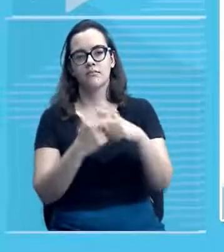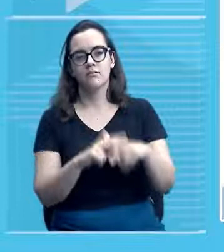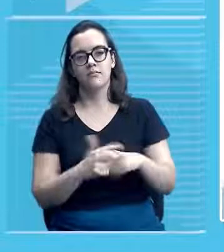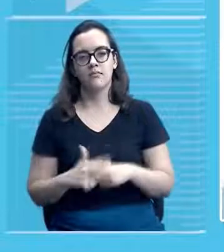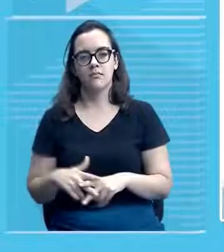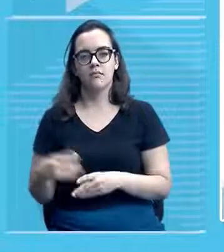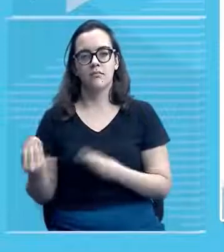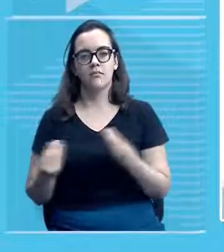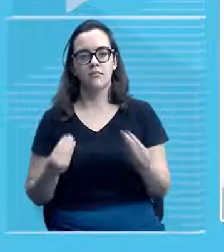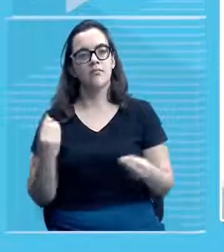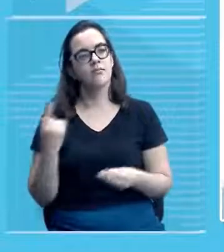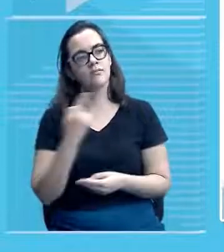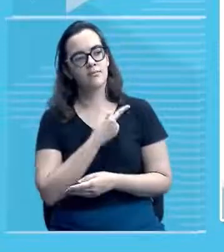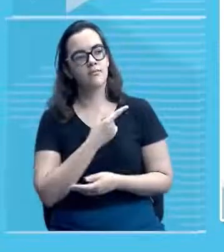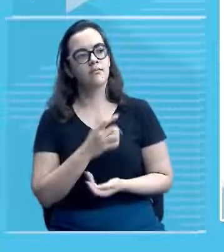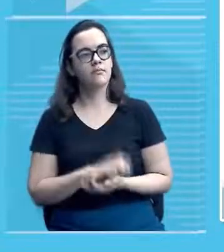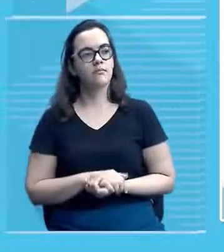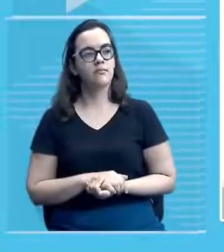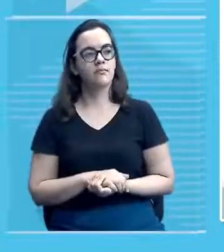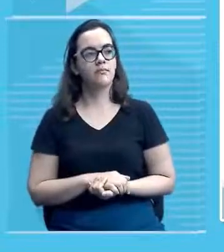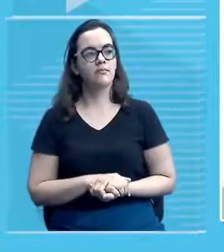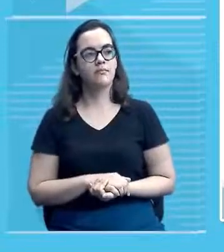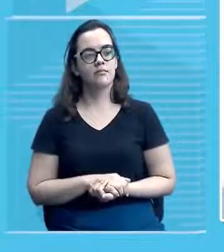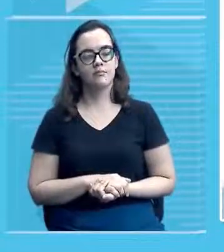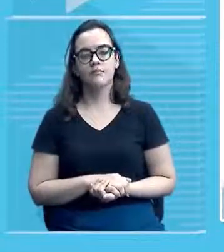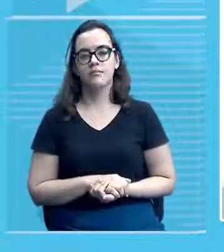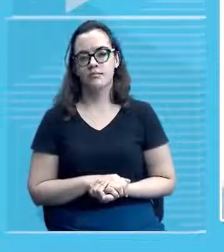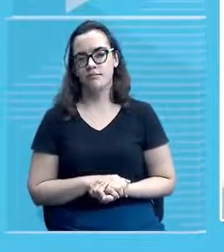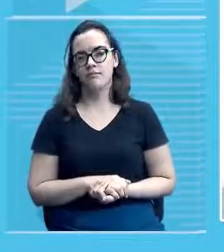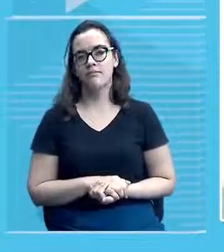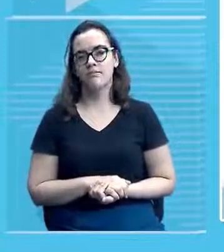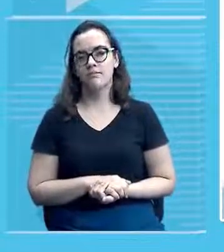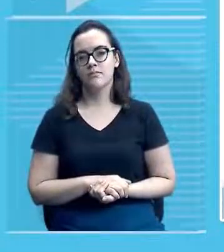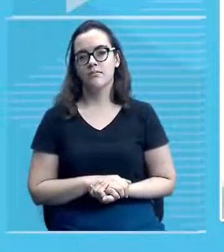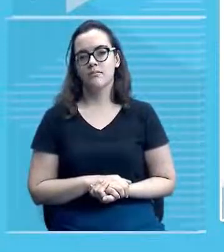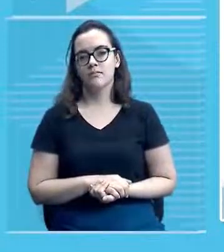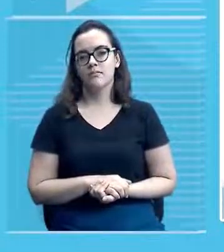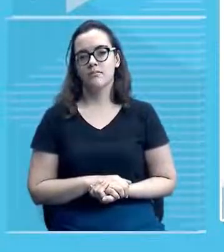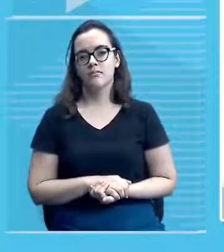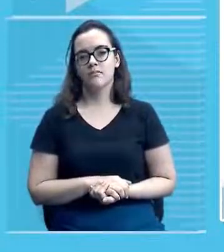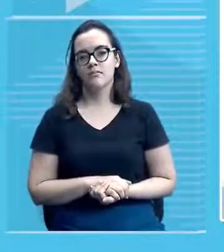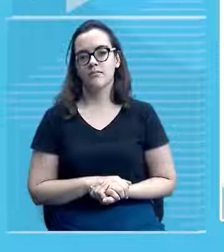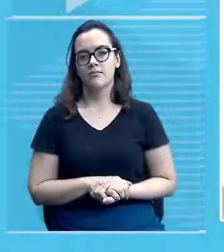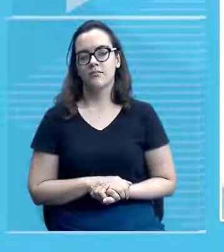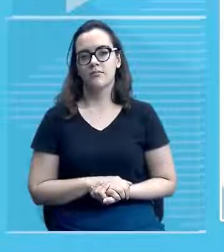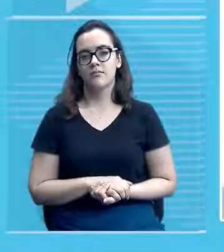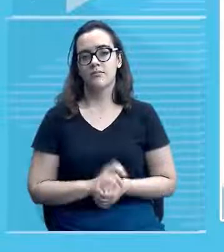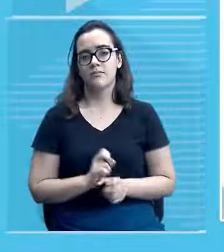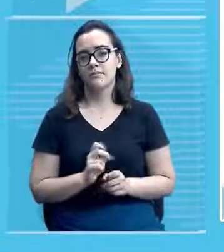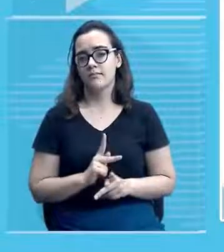aí seria após a revitalização. Ok?